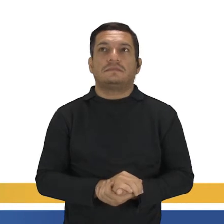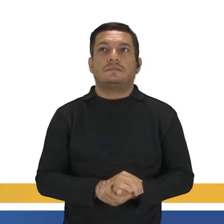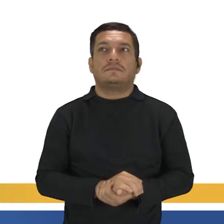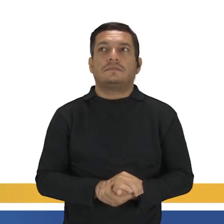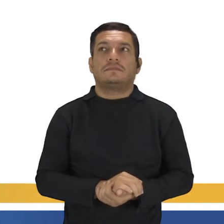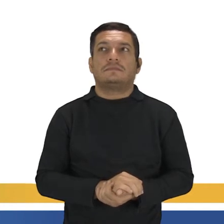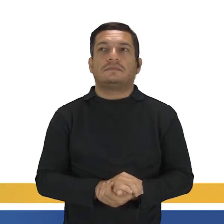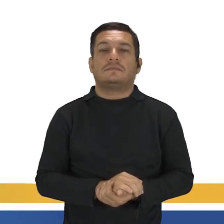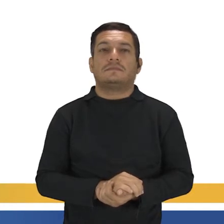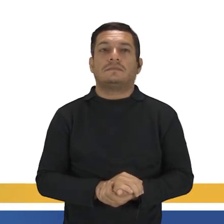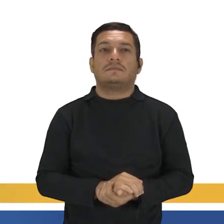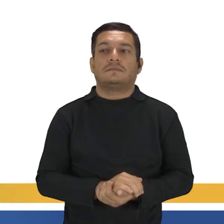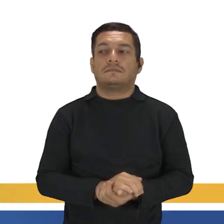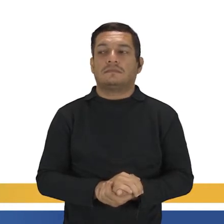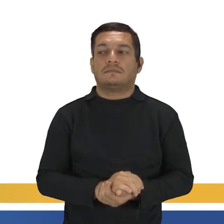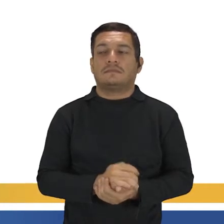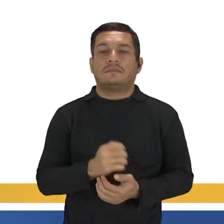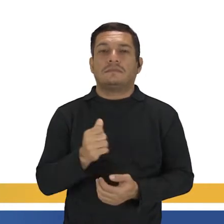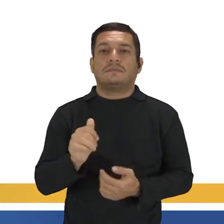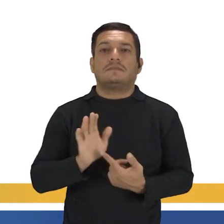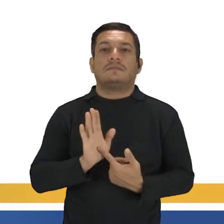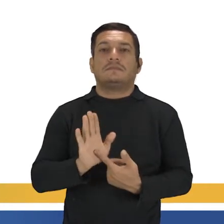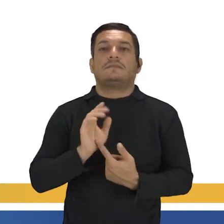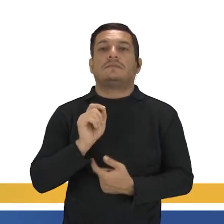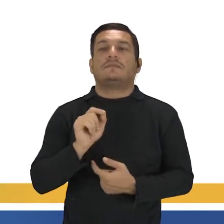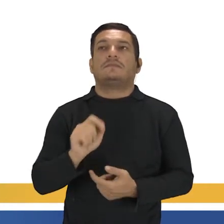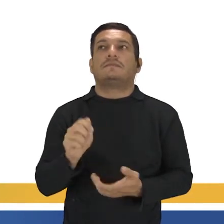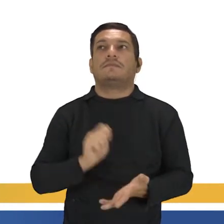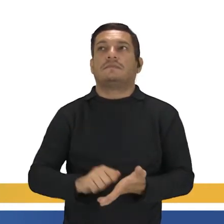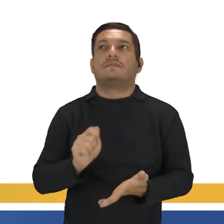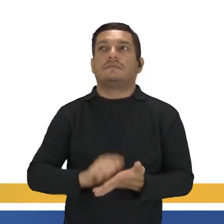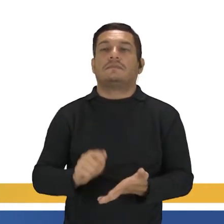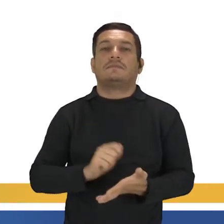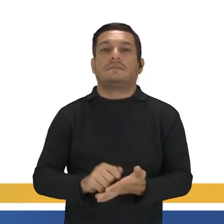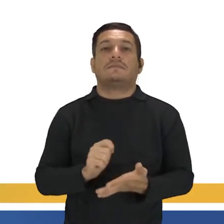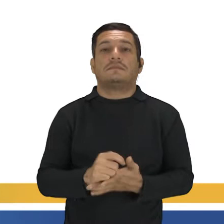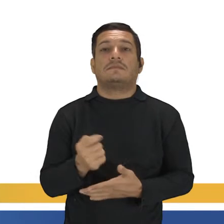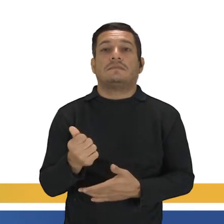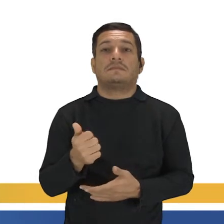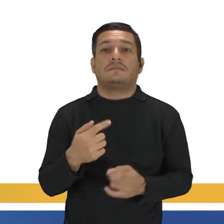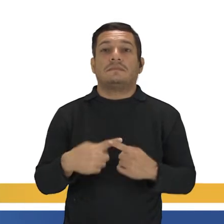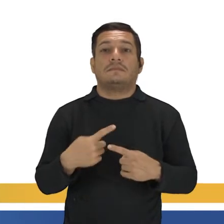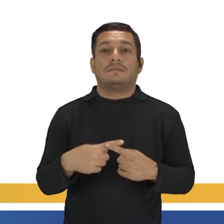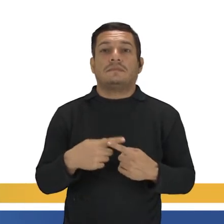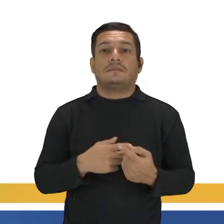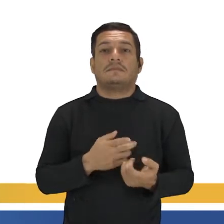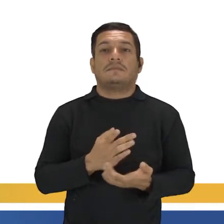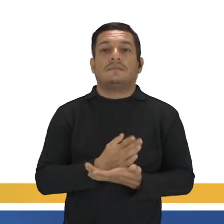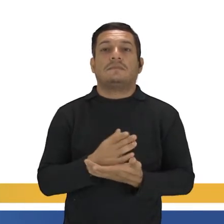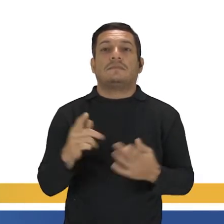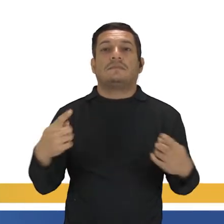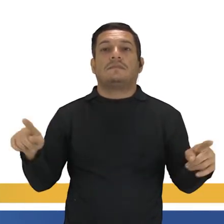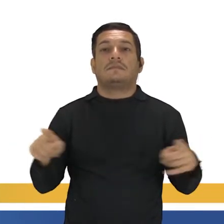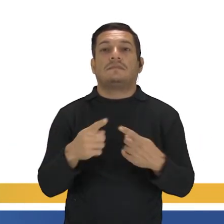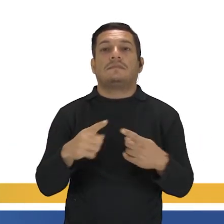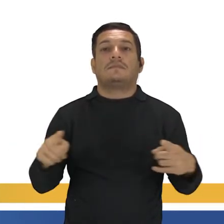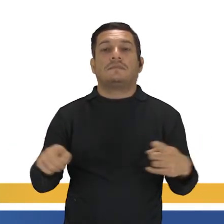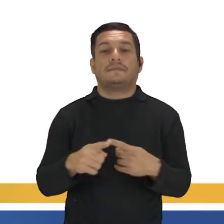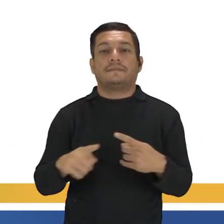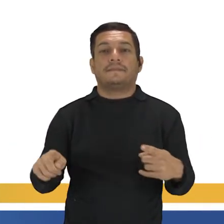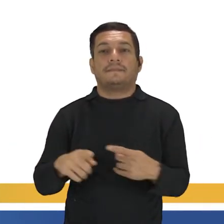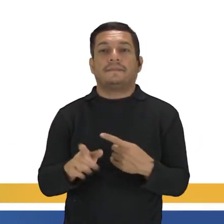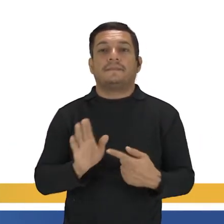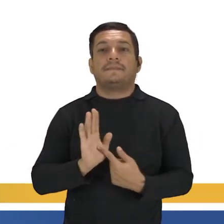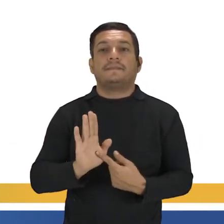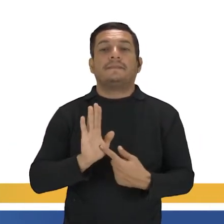Aí. Quase não aparece na forma escrita. Eu digo quase, porque em algumas músicas ela